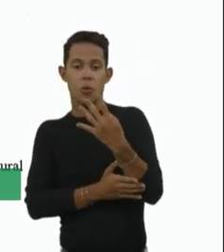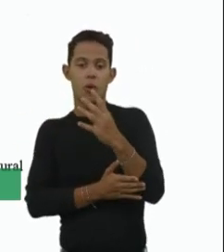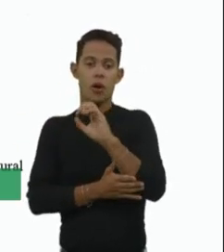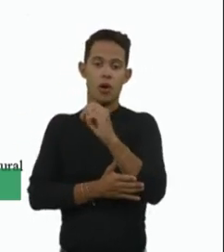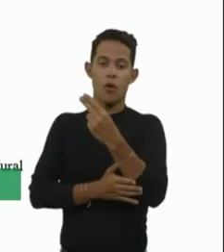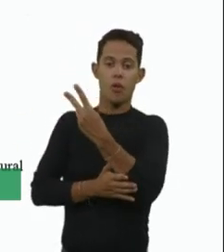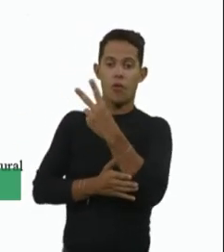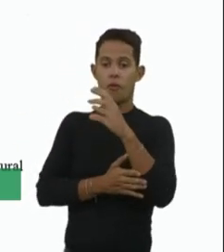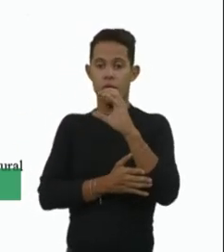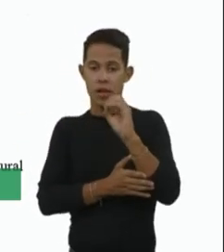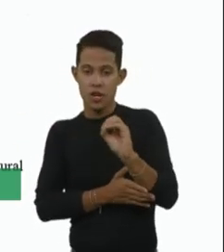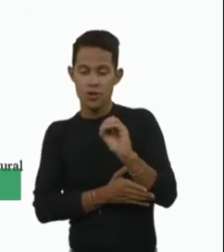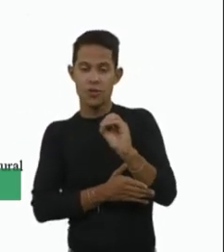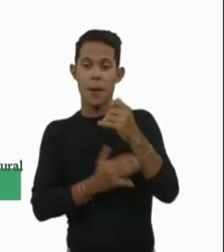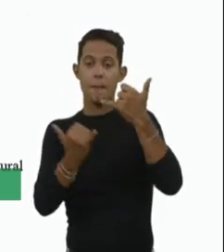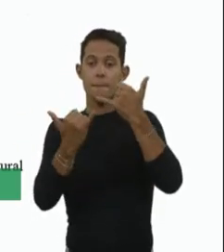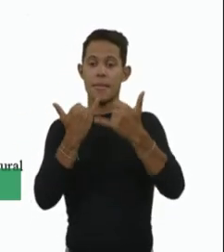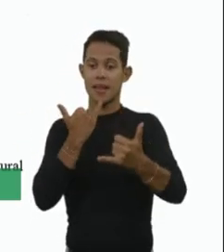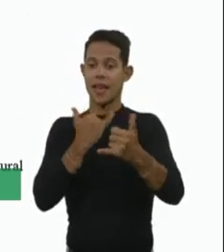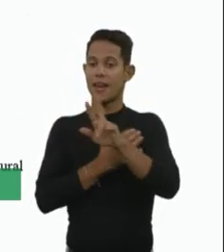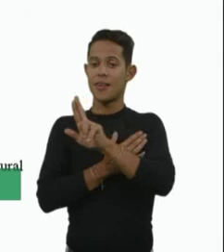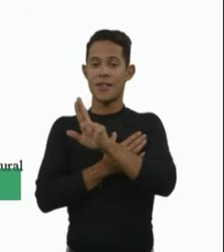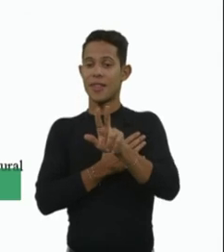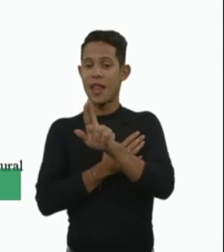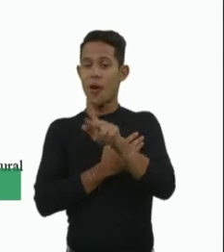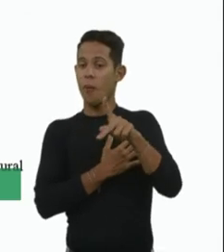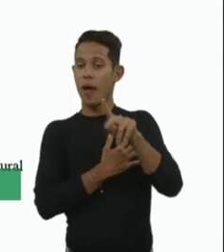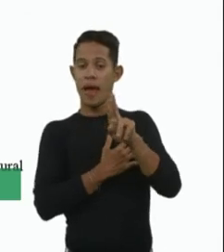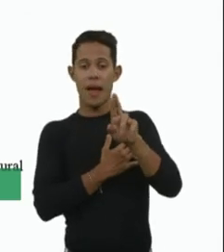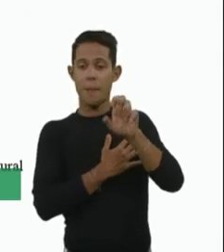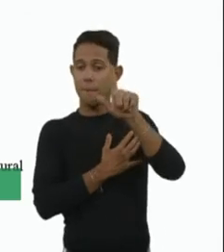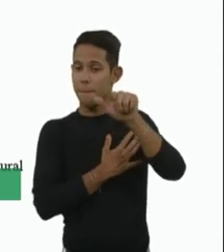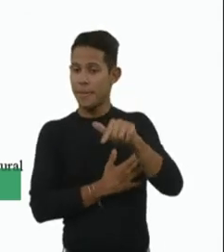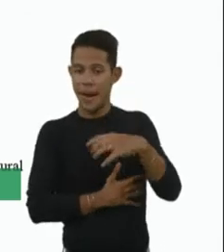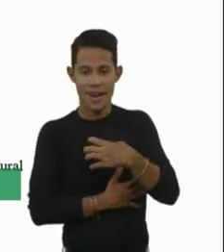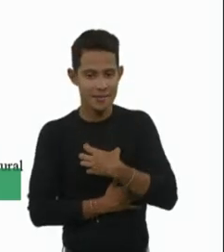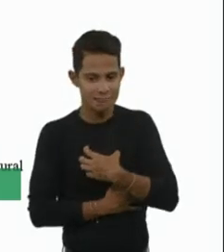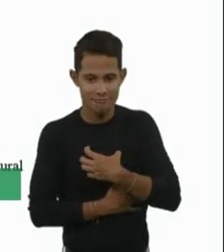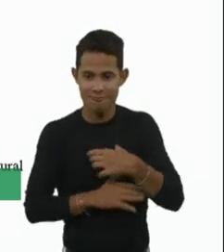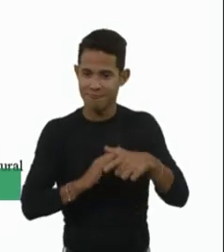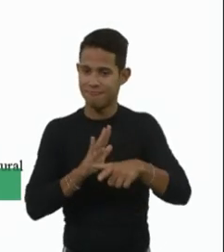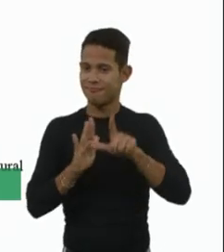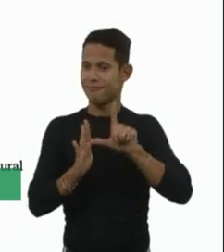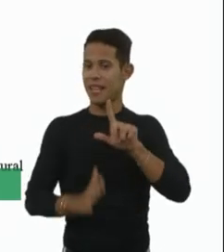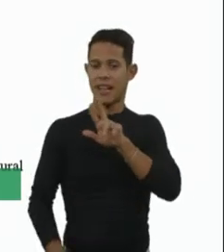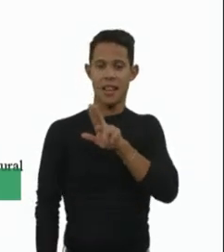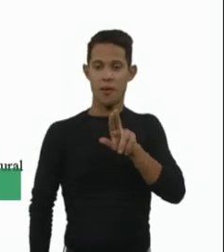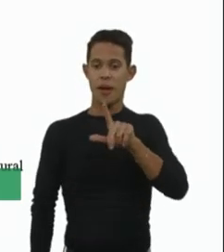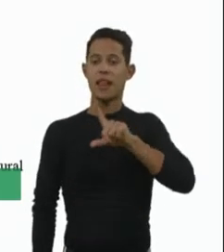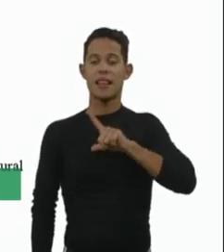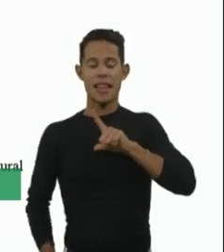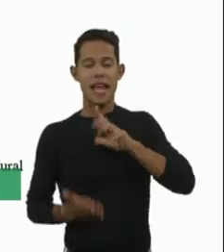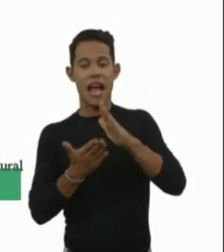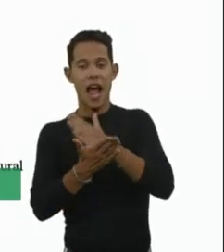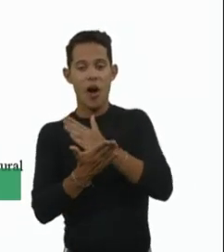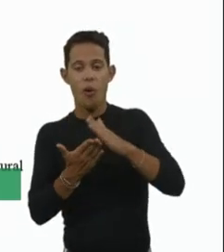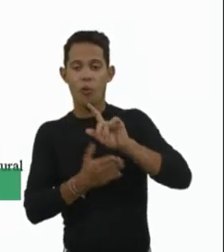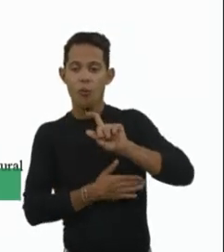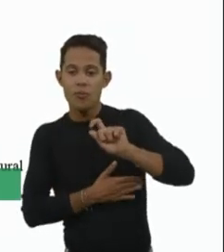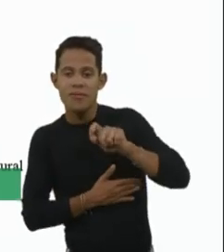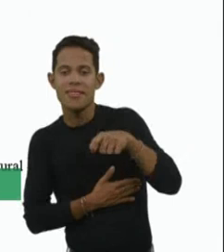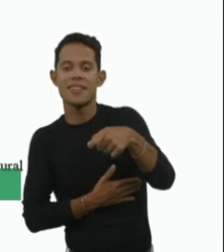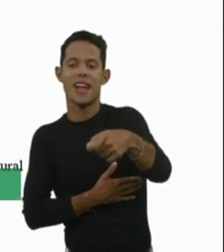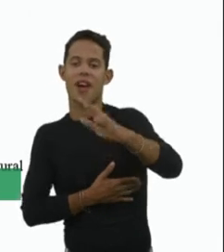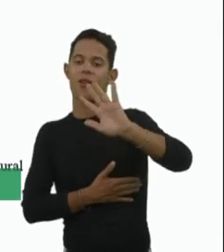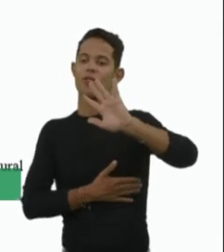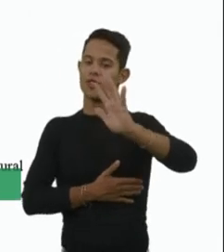então, metade deles já não são mais pré-assintomáticos, então, eles já têm algum sinal de acometimento